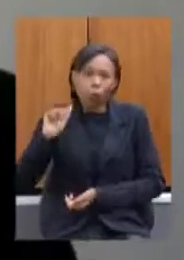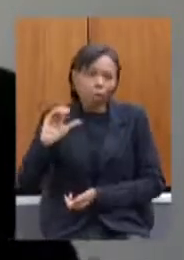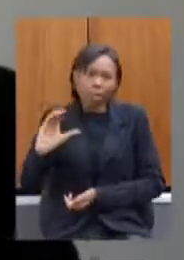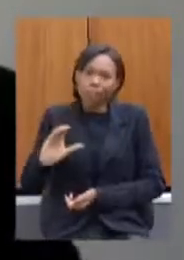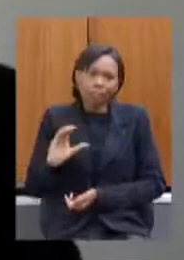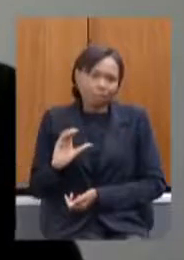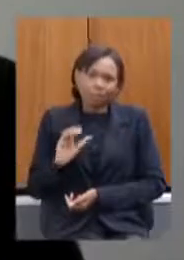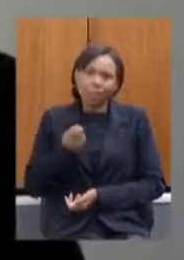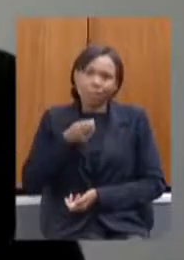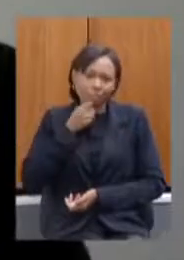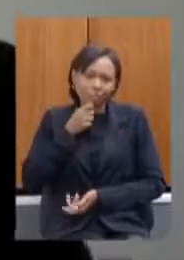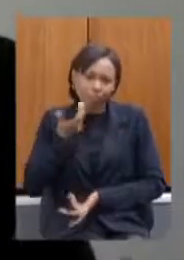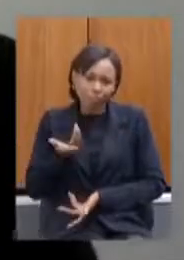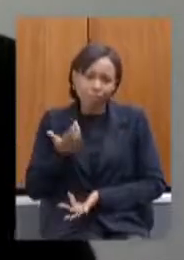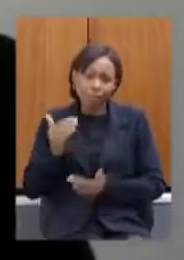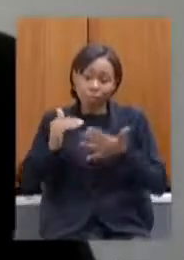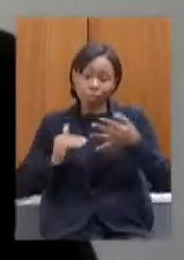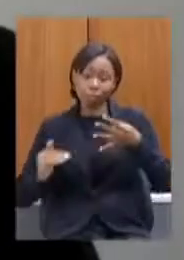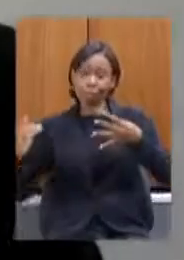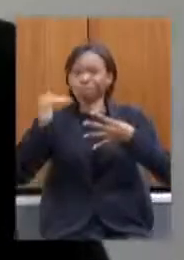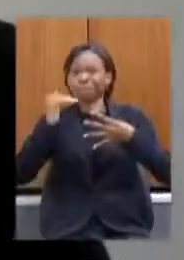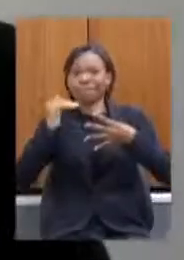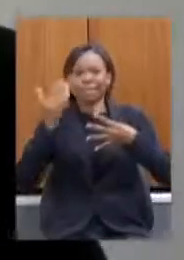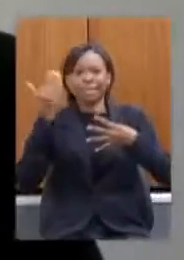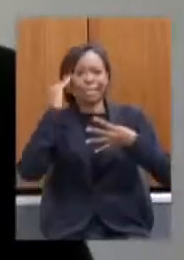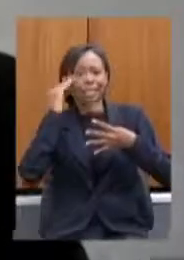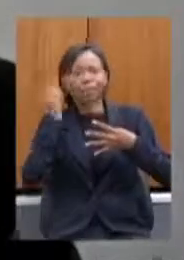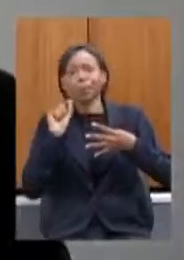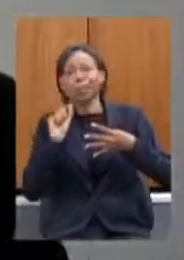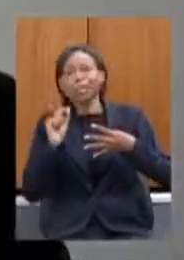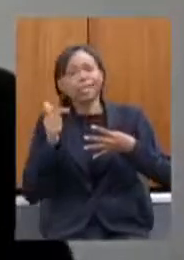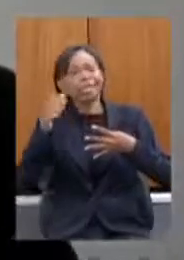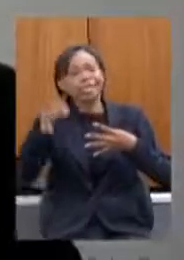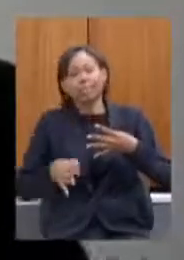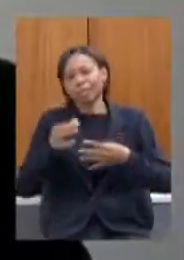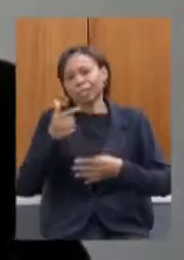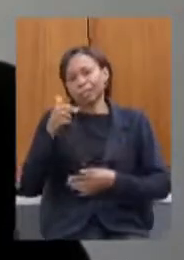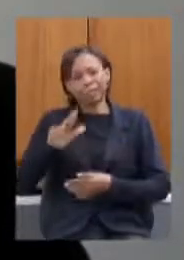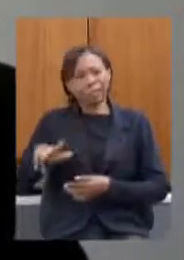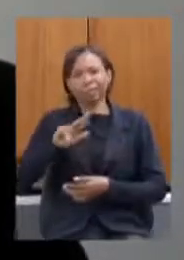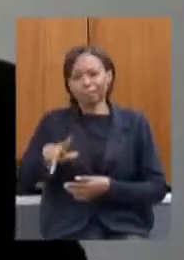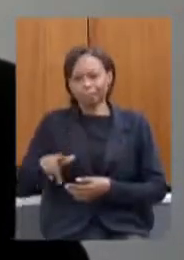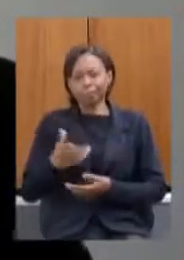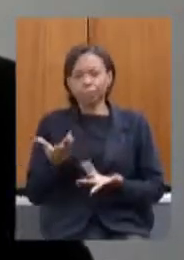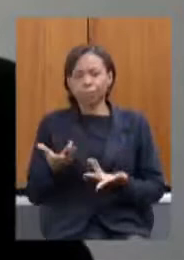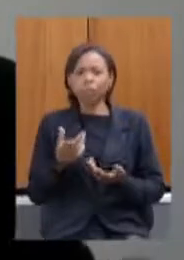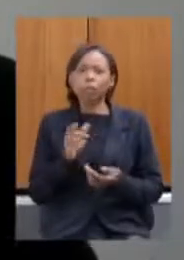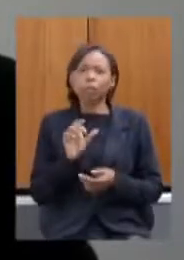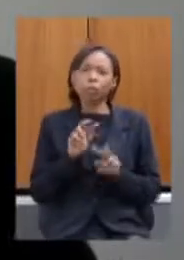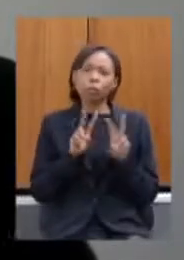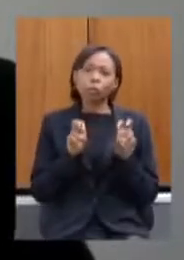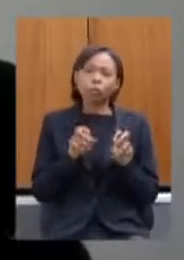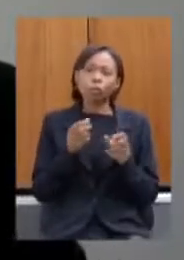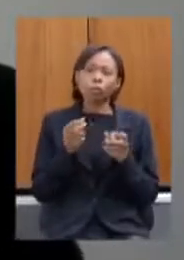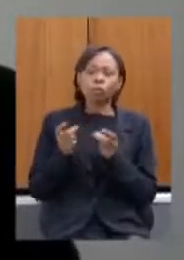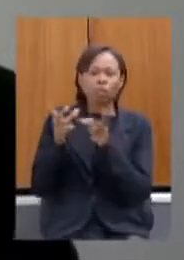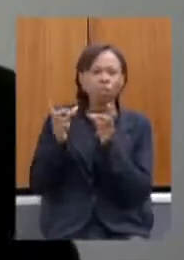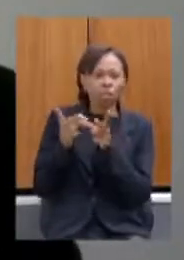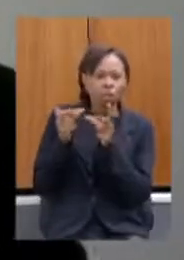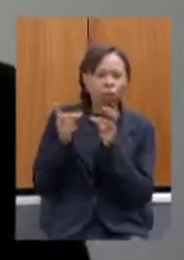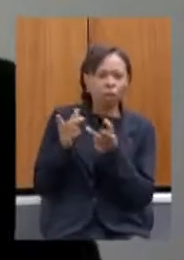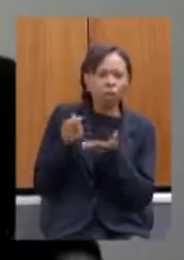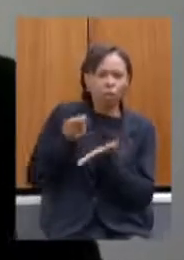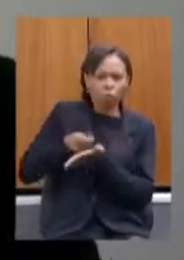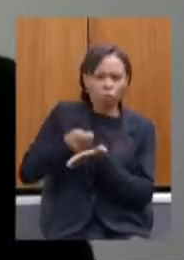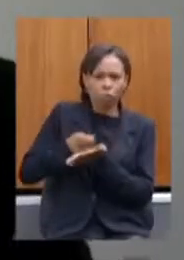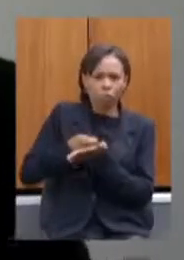última instância entendeu como não correta sobre a questão de cobrada da exportação de